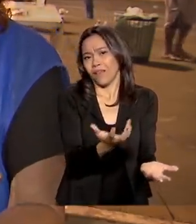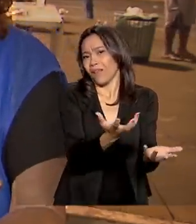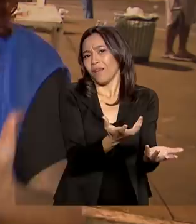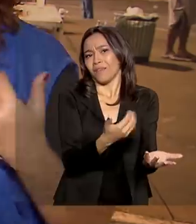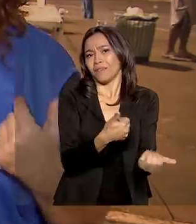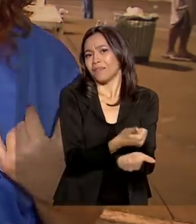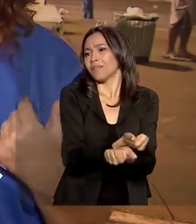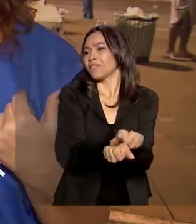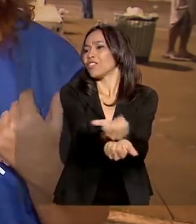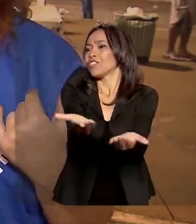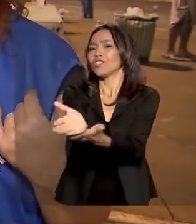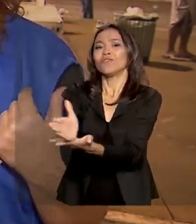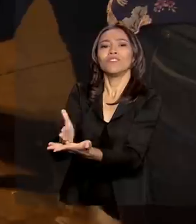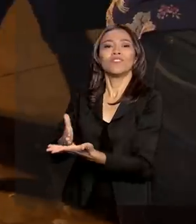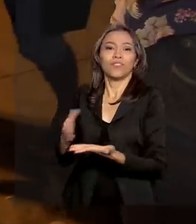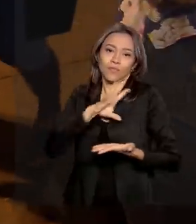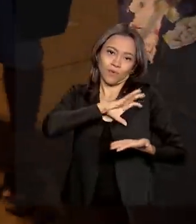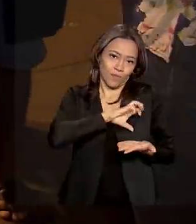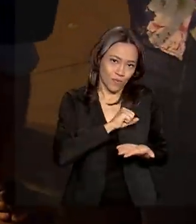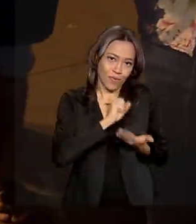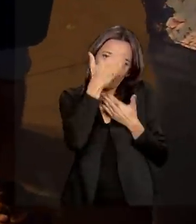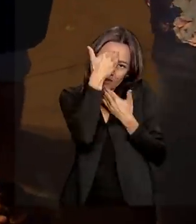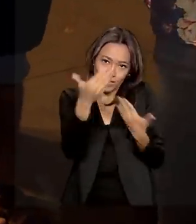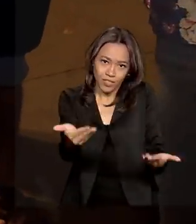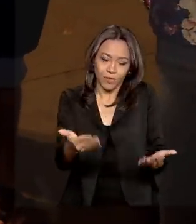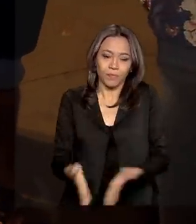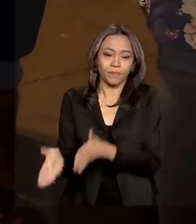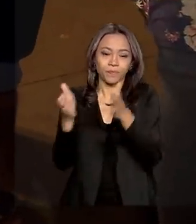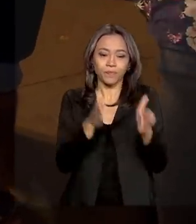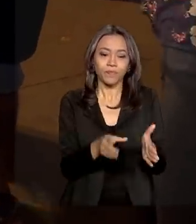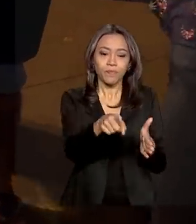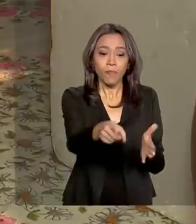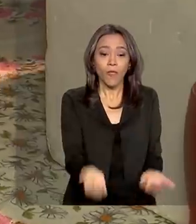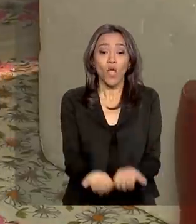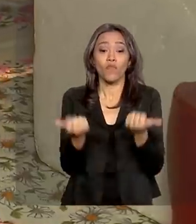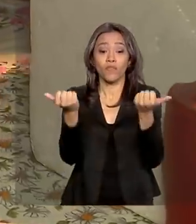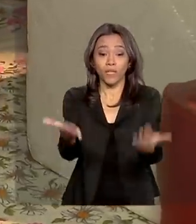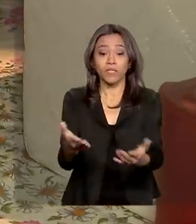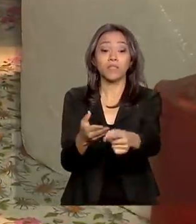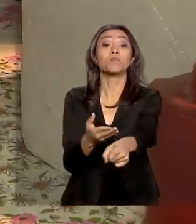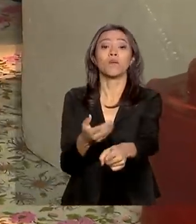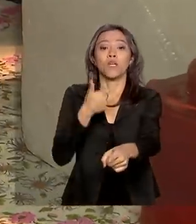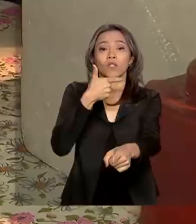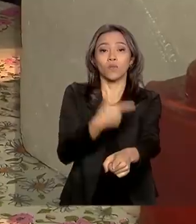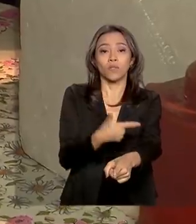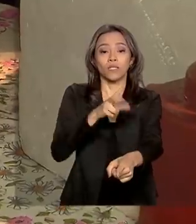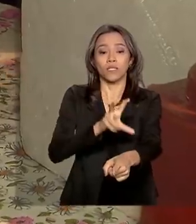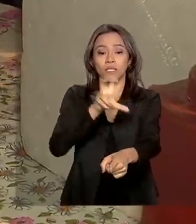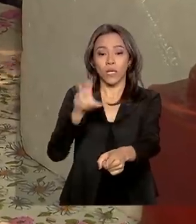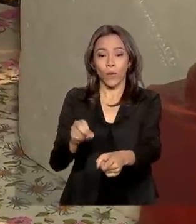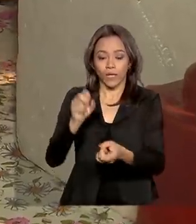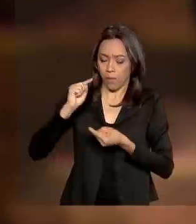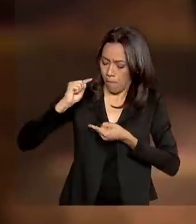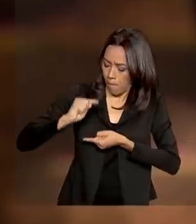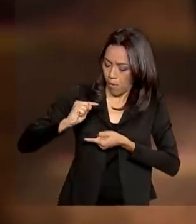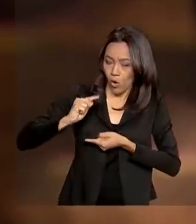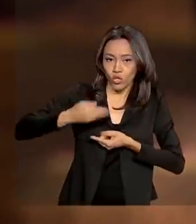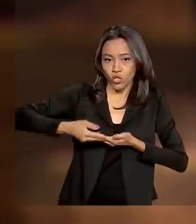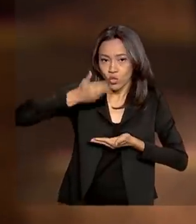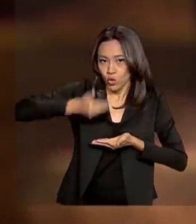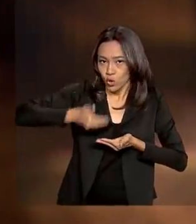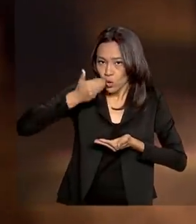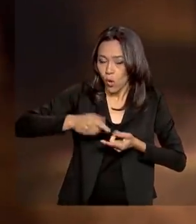gente retribuindo a gratidão. Por visitas, são oferecidos cerca de 250 potes de sopa, pão,